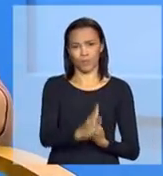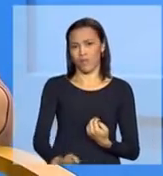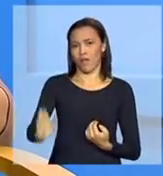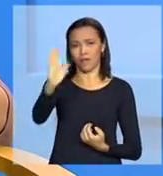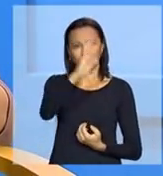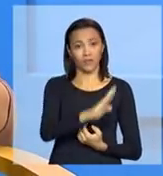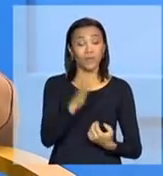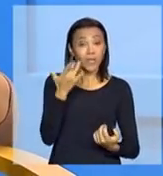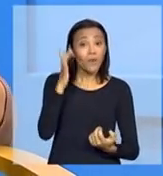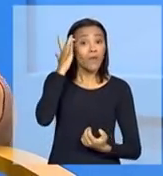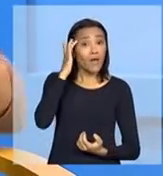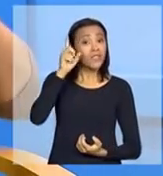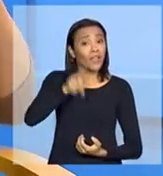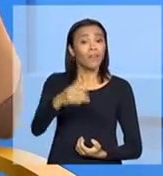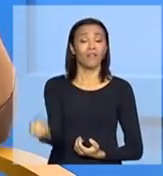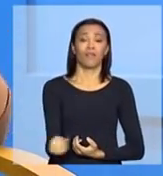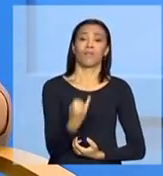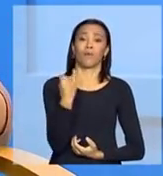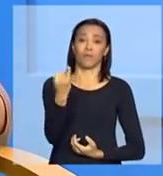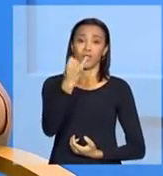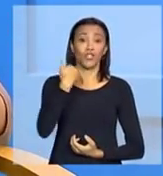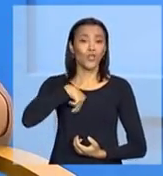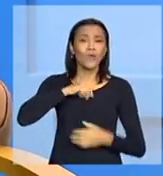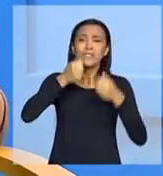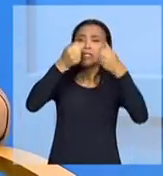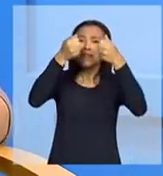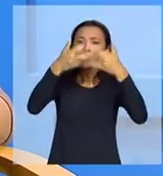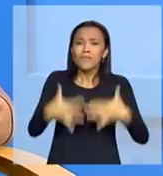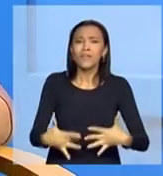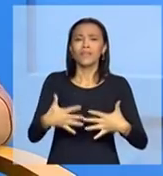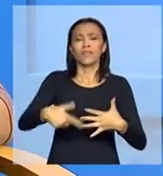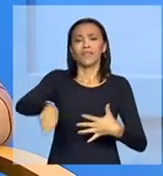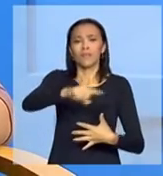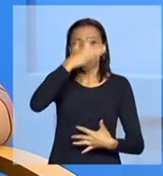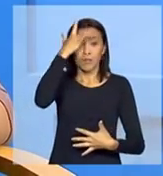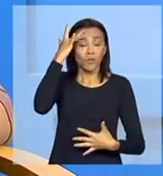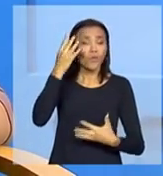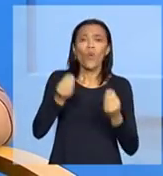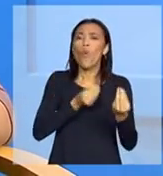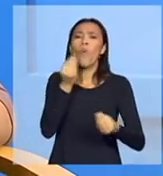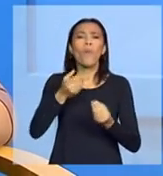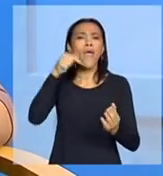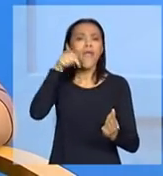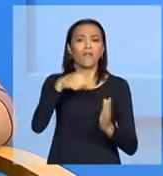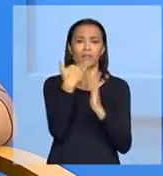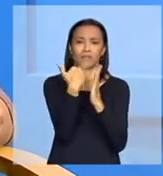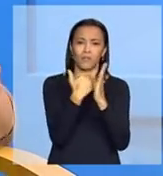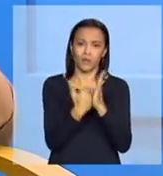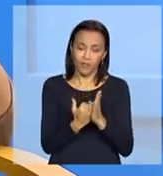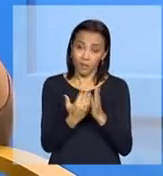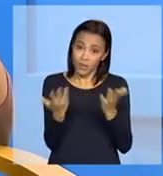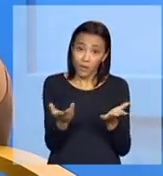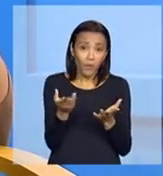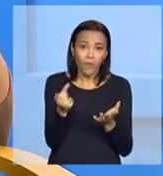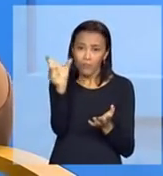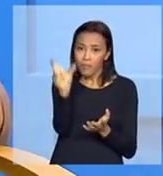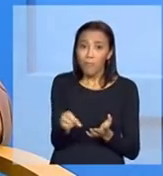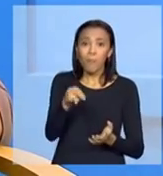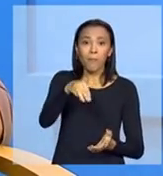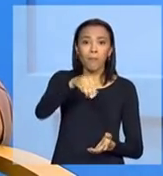Então, eu acho super importante que a gente explique para as pessoas como é que funciona isso. Mariana, vamos explicar primeiro como é que são essas